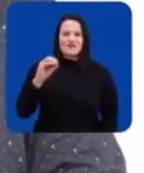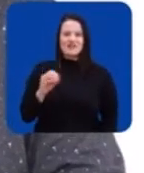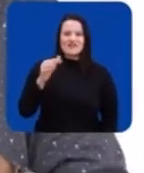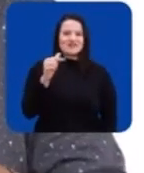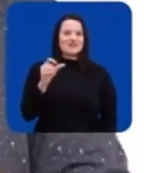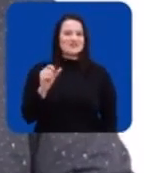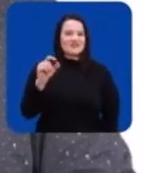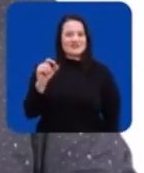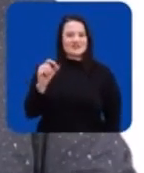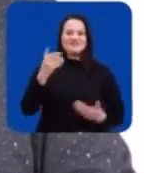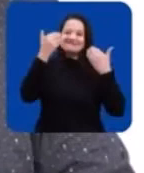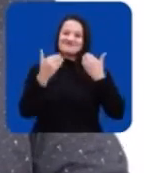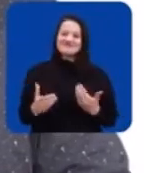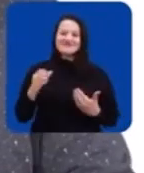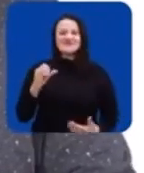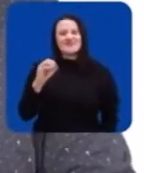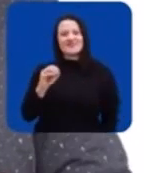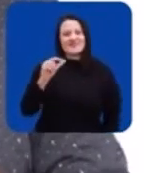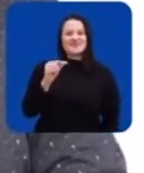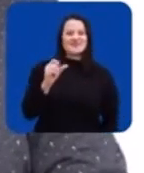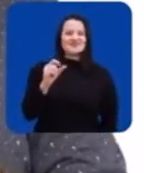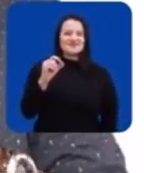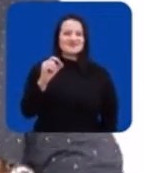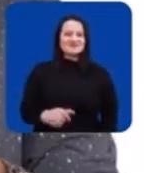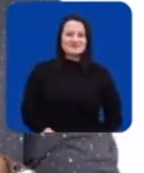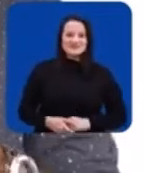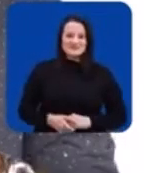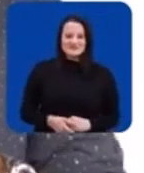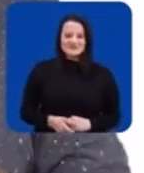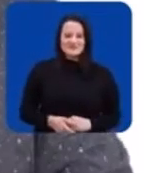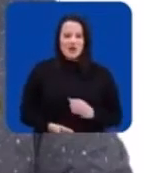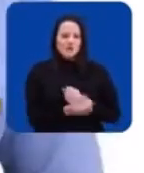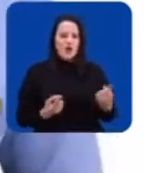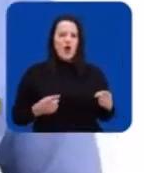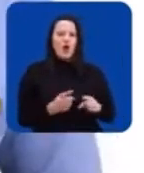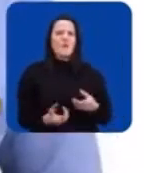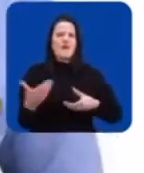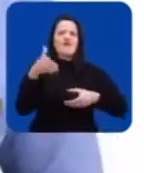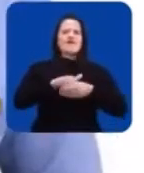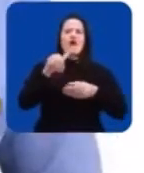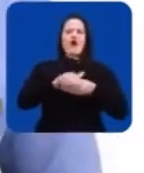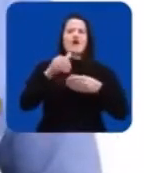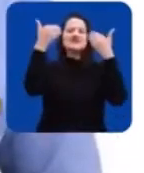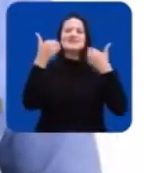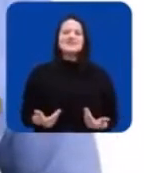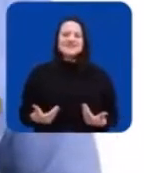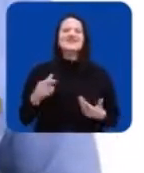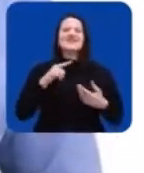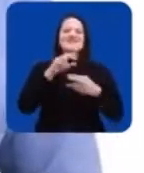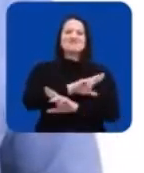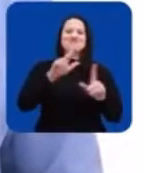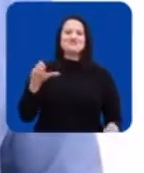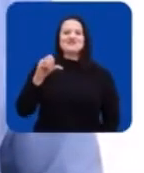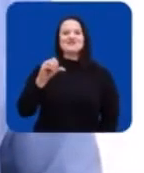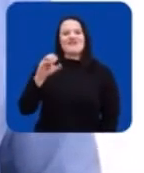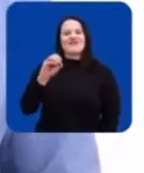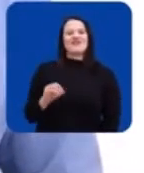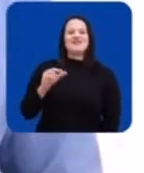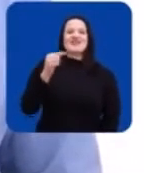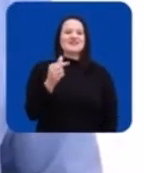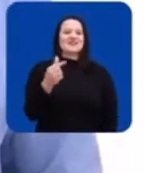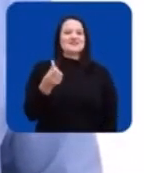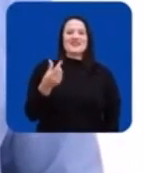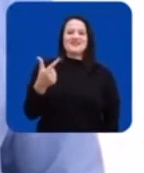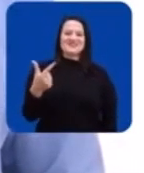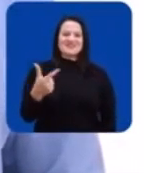90-7-90. Alex da Ótica, 90-7-90. Contra a corrupção, vote na renovação. Alexandre Lúcio,